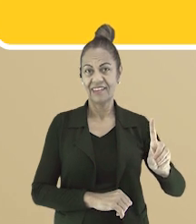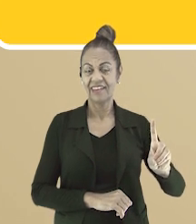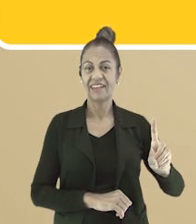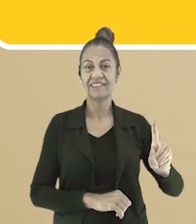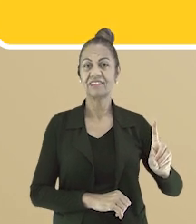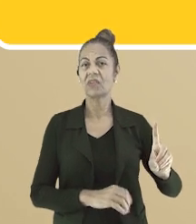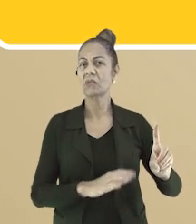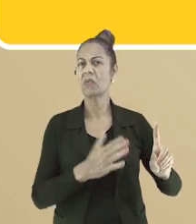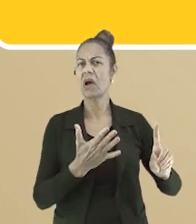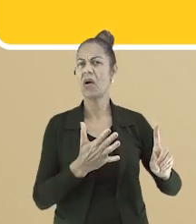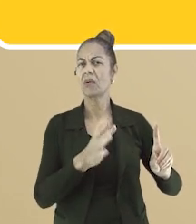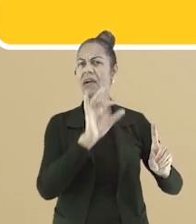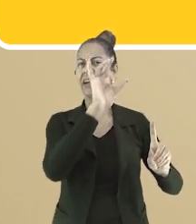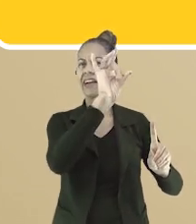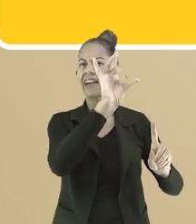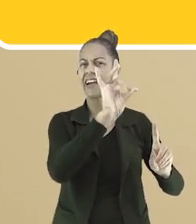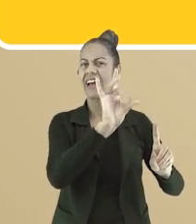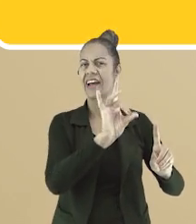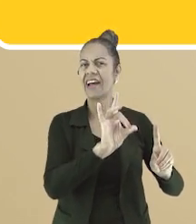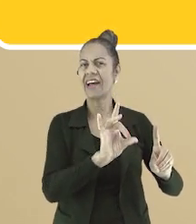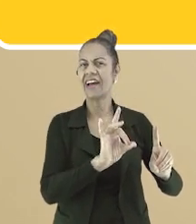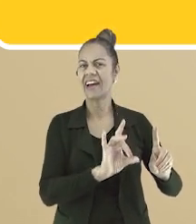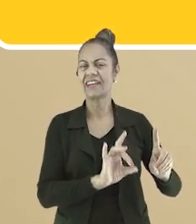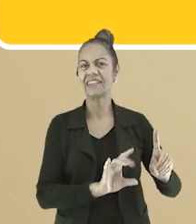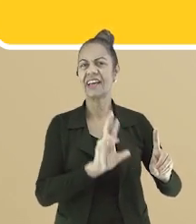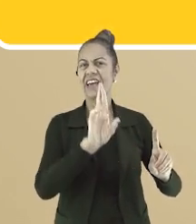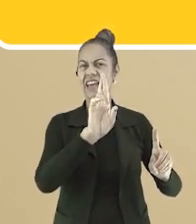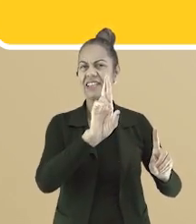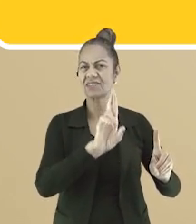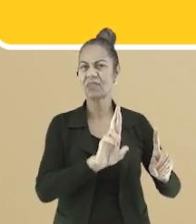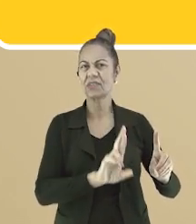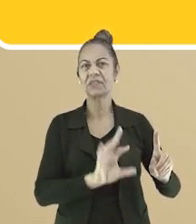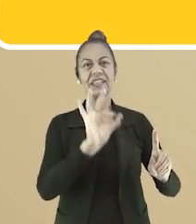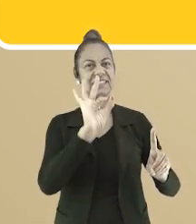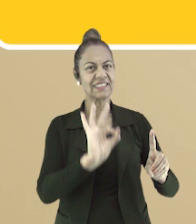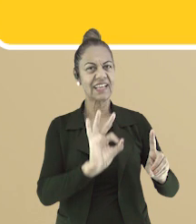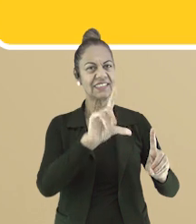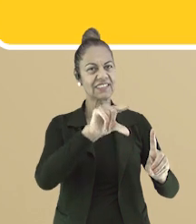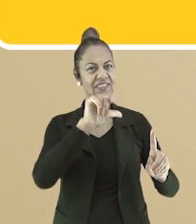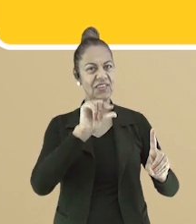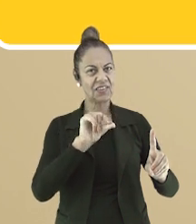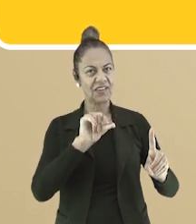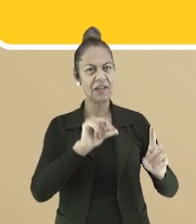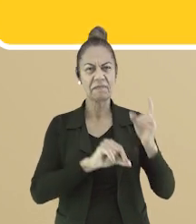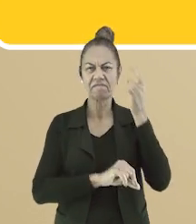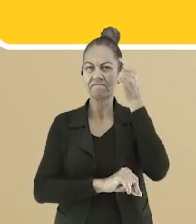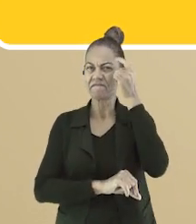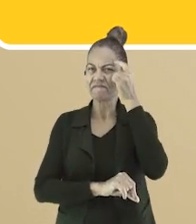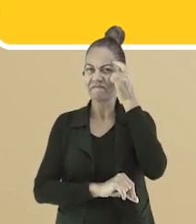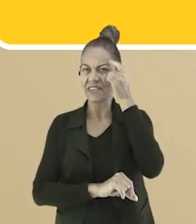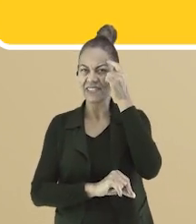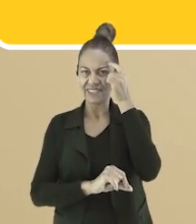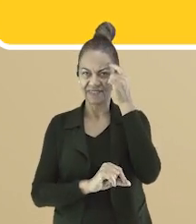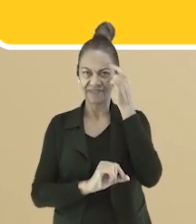presente é para você. Ou letra D. Cuidado para não cair. Pense um pouco.